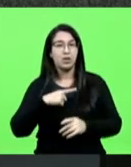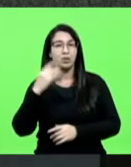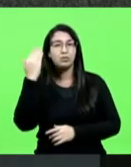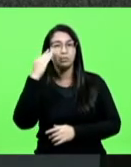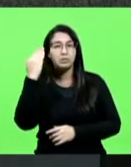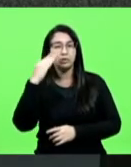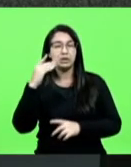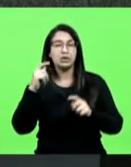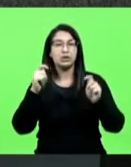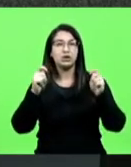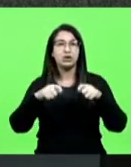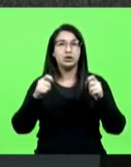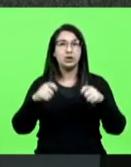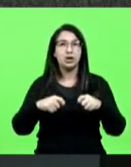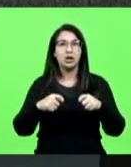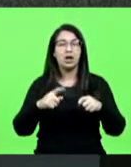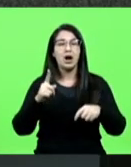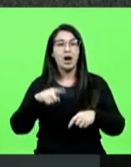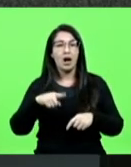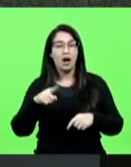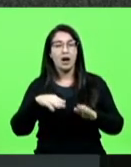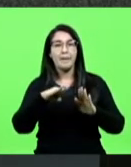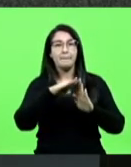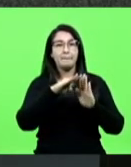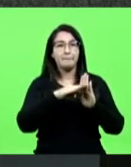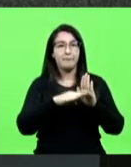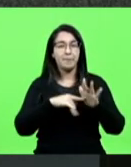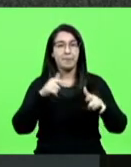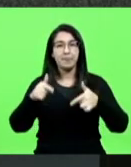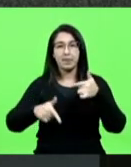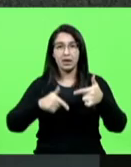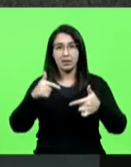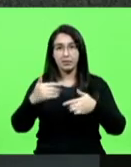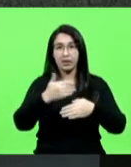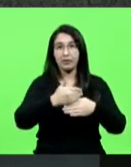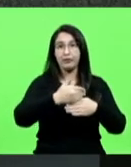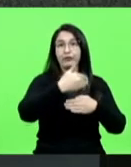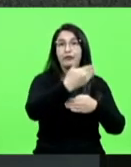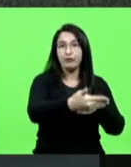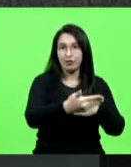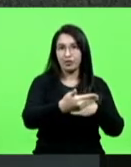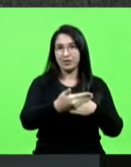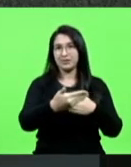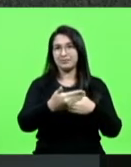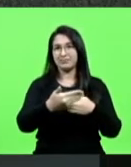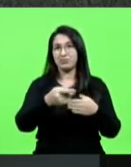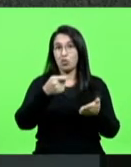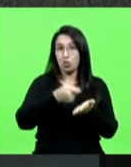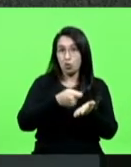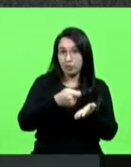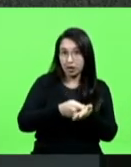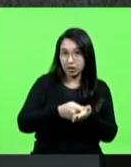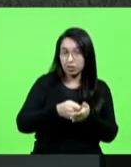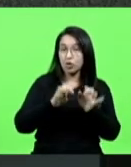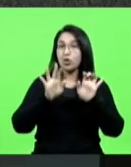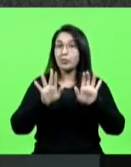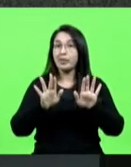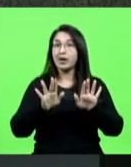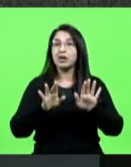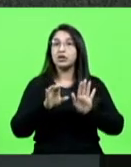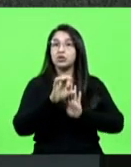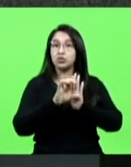primeiro, que ele trata de uma atividade extracurricular. Então, é obrigatória, mas ela é extracurricular.